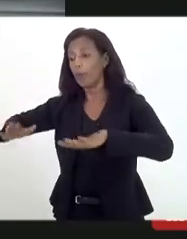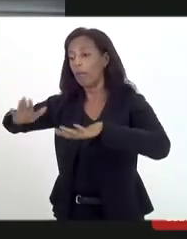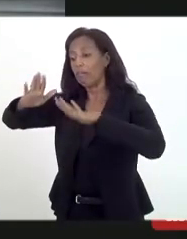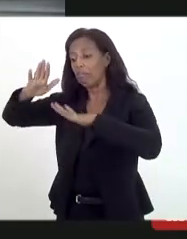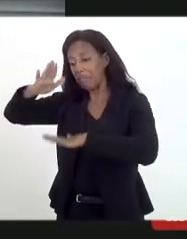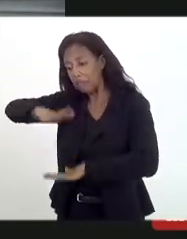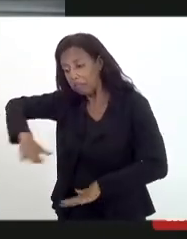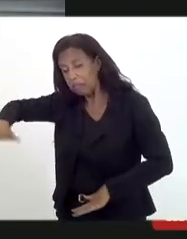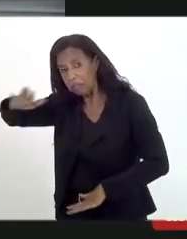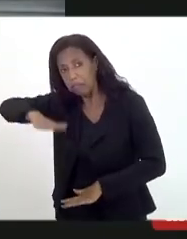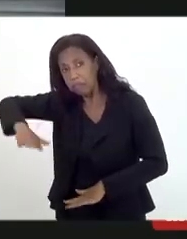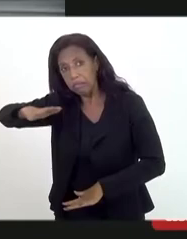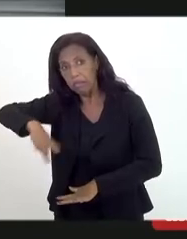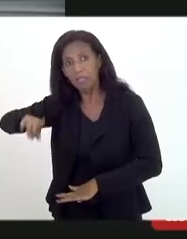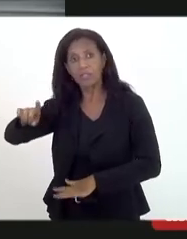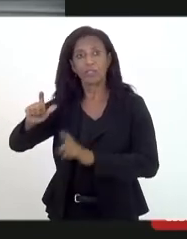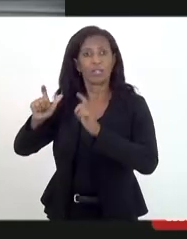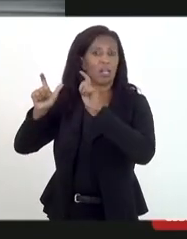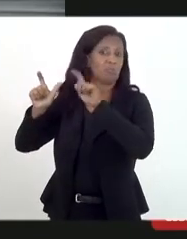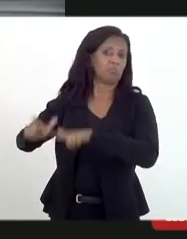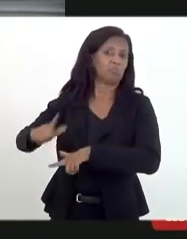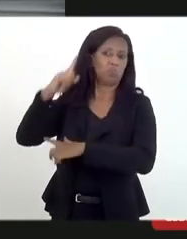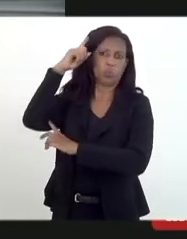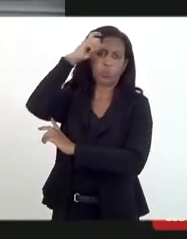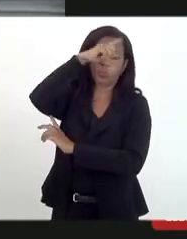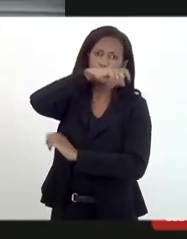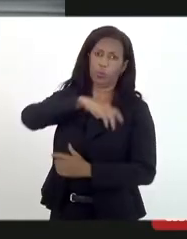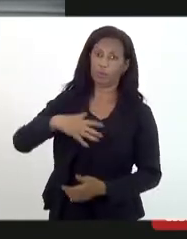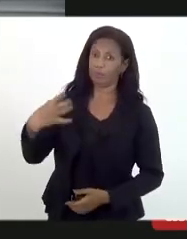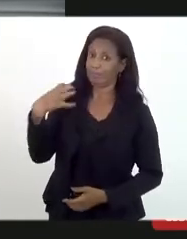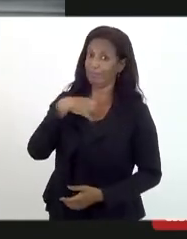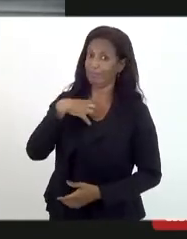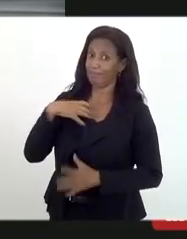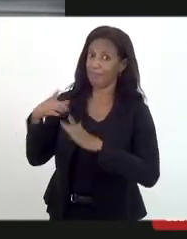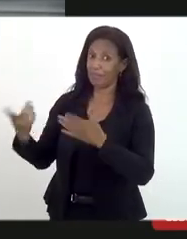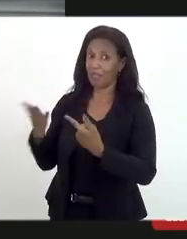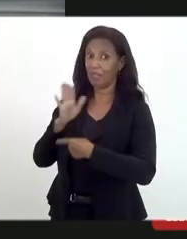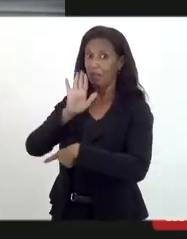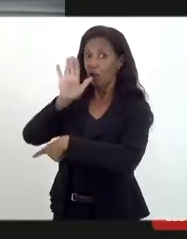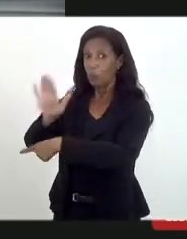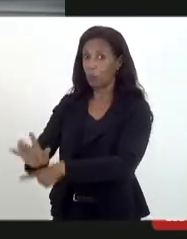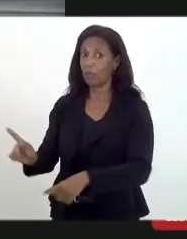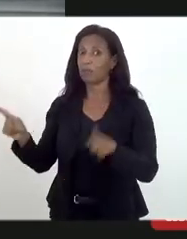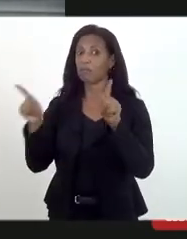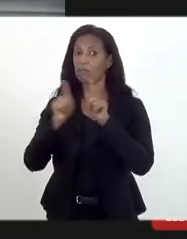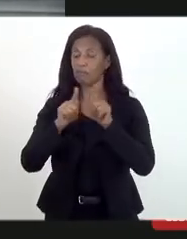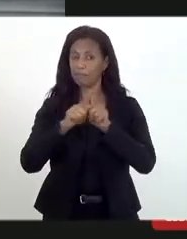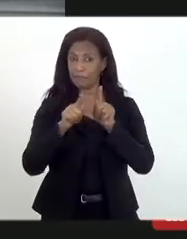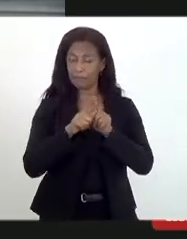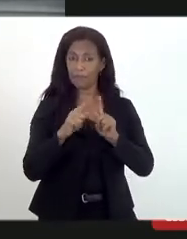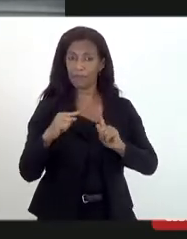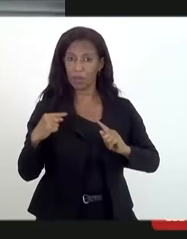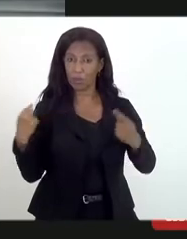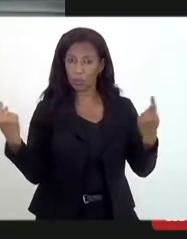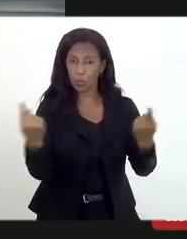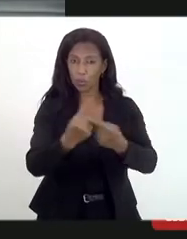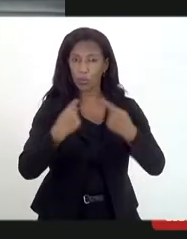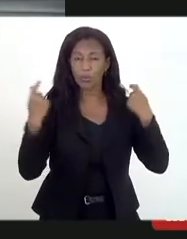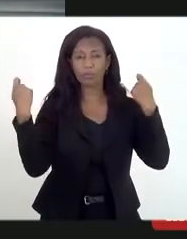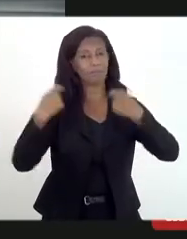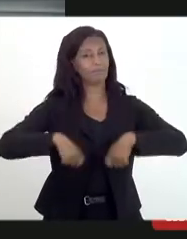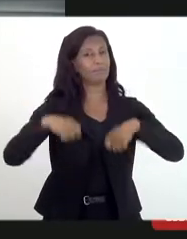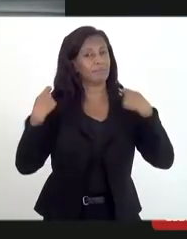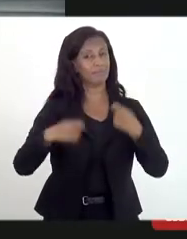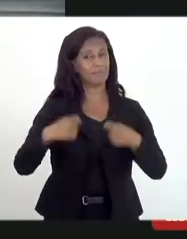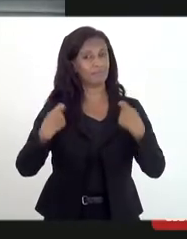numa situação de vulnerabilidade. Então, nesse sentido, respaldar aqui toda a necessidade